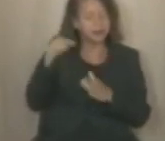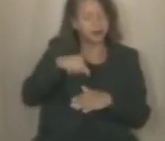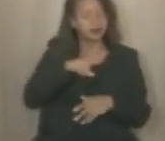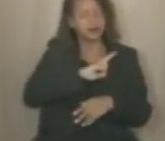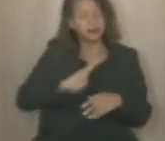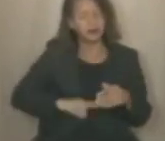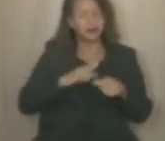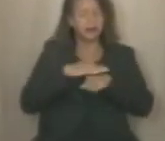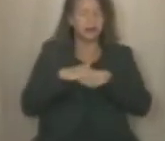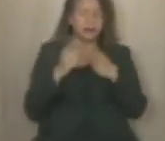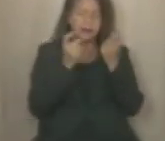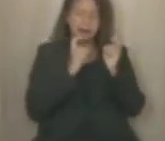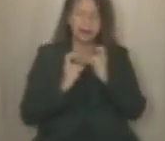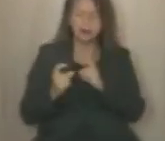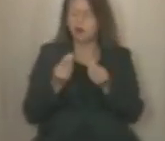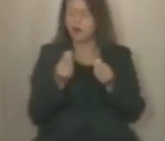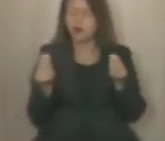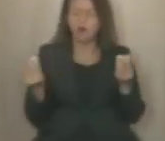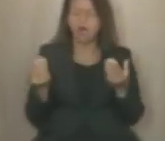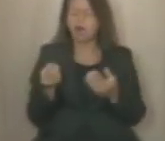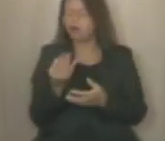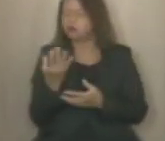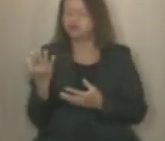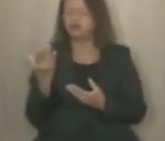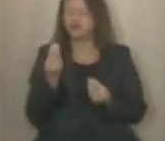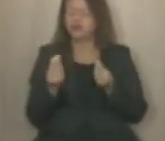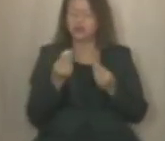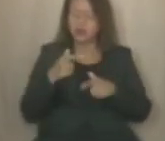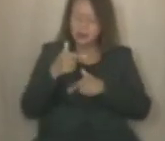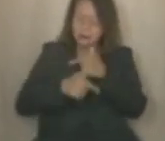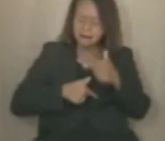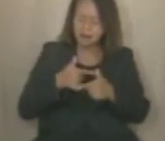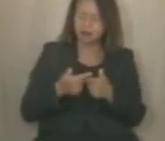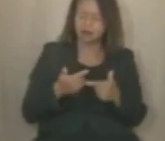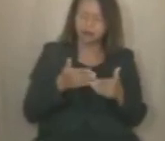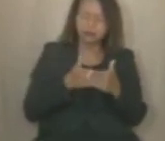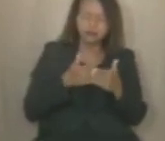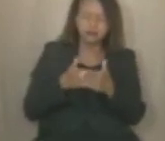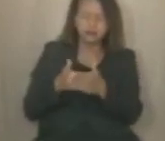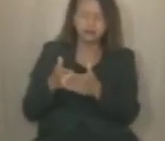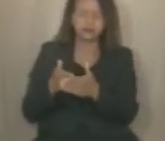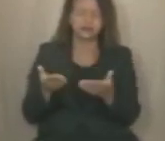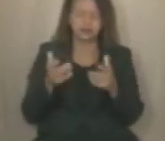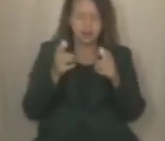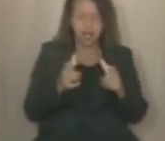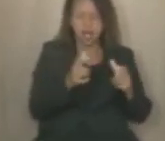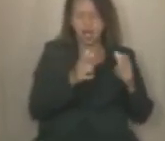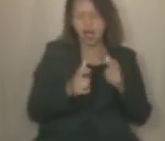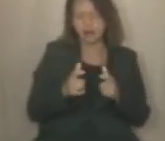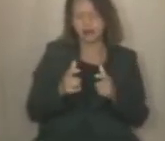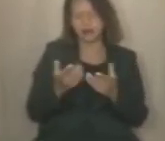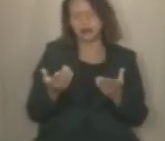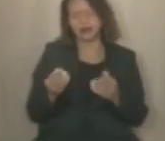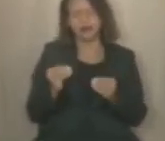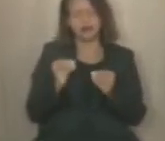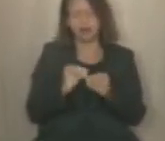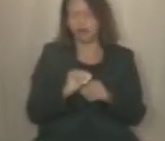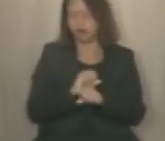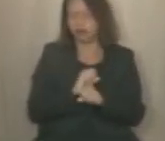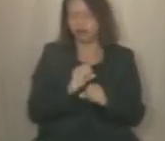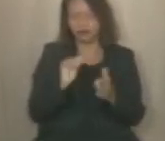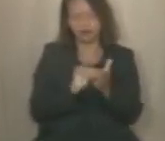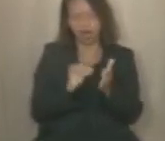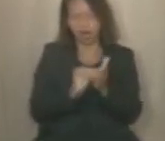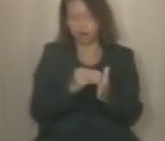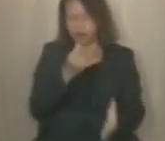discutir também quais são os serviços que já estão sendo realizados, intervenções, nestas áreas que enfrentaram esses panes aí de